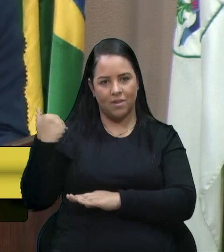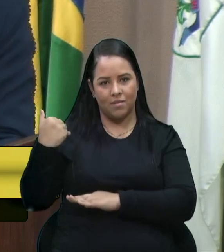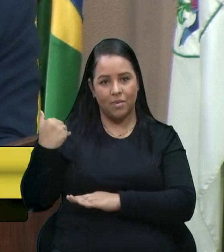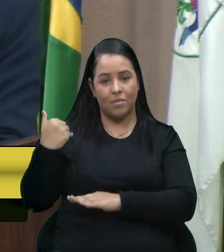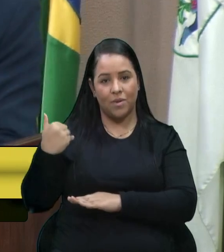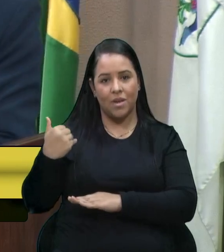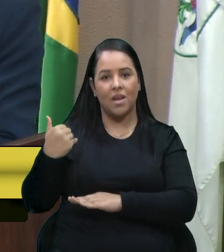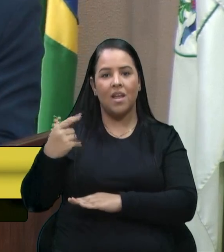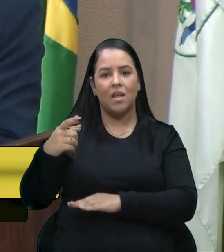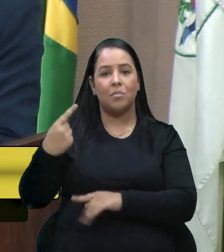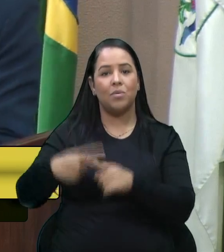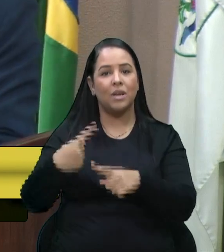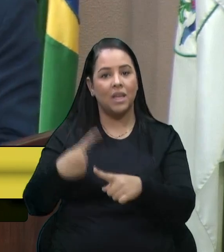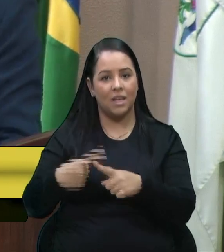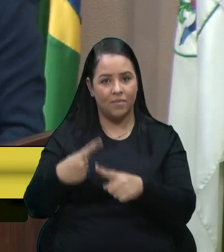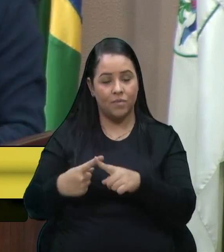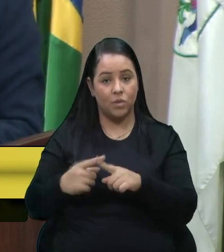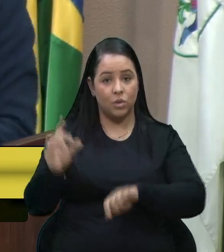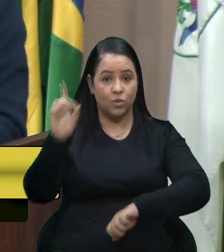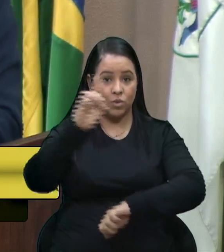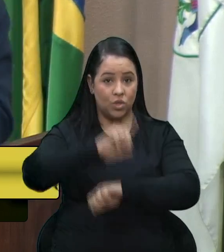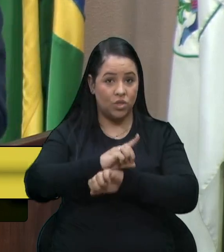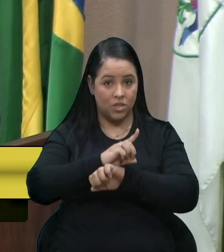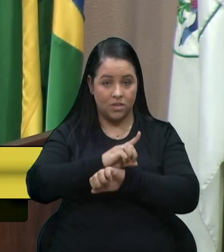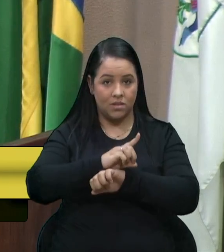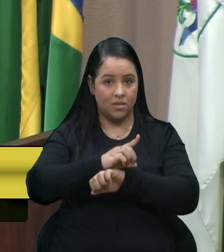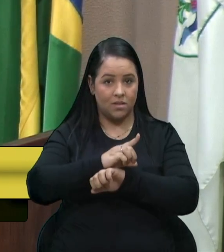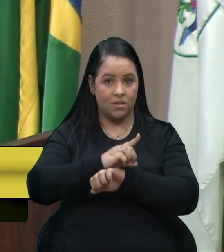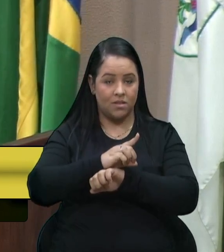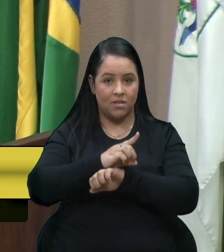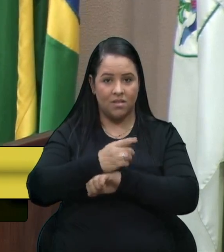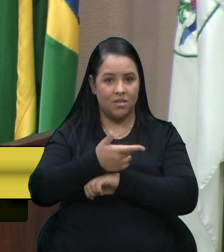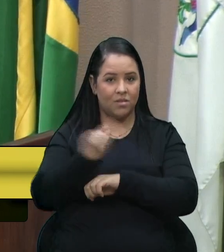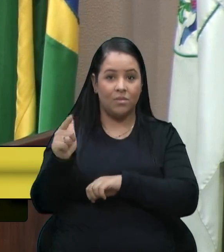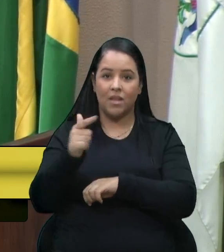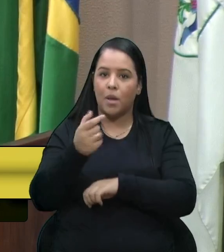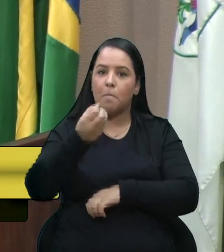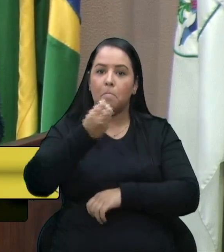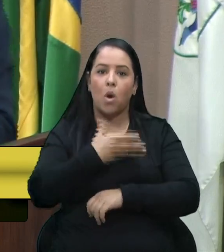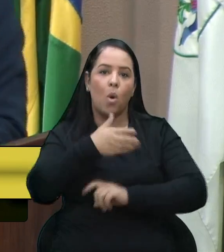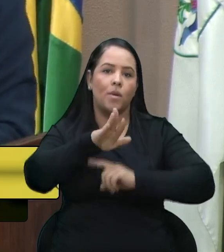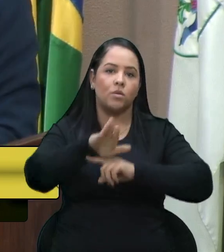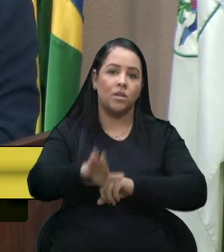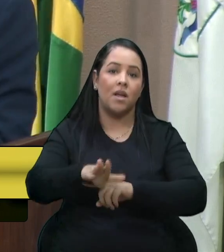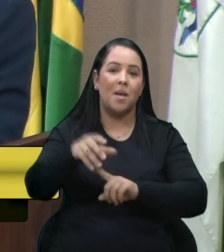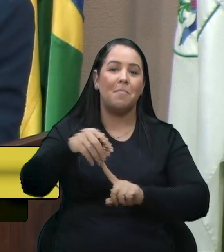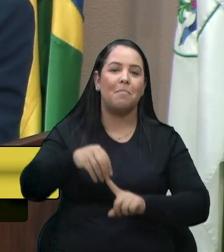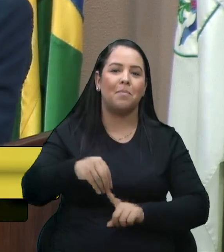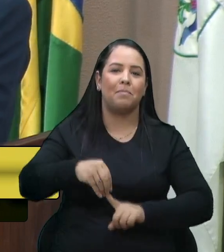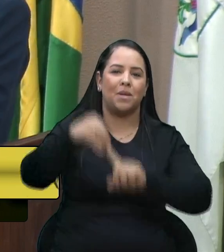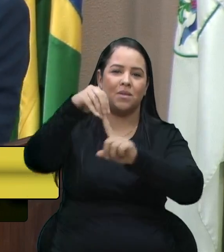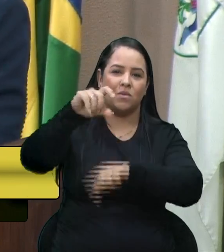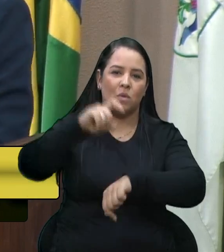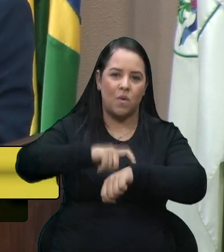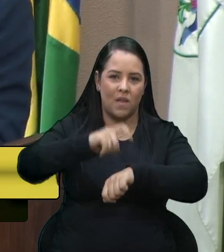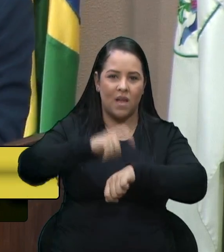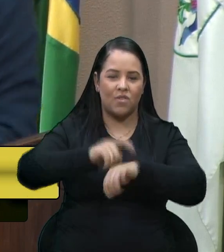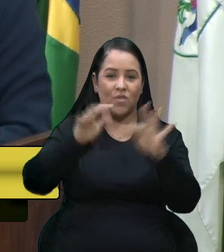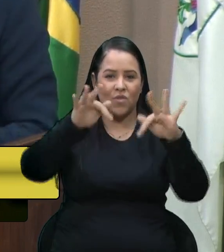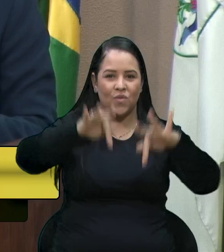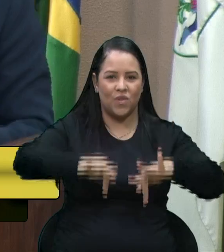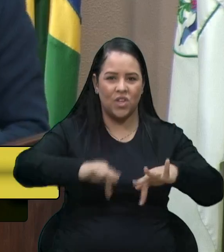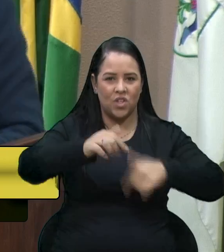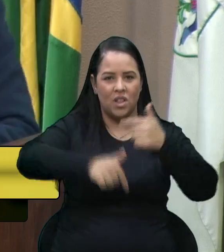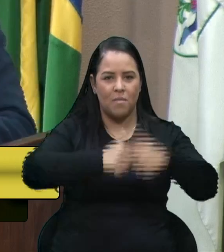Por quê? Porque, durante o dia, não vai trazer muitos benefícios. É principalmente quando saem as empresas, o Marco